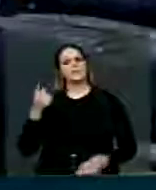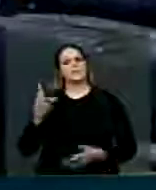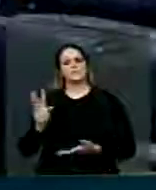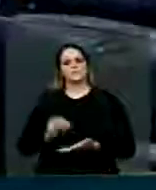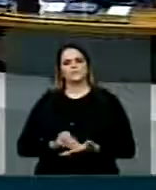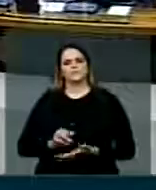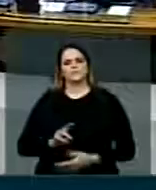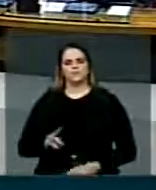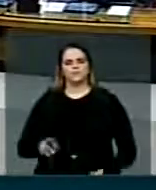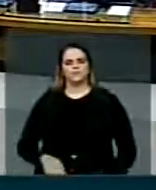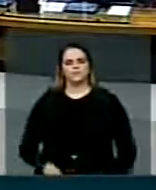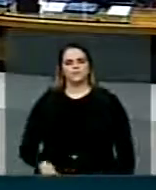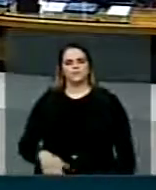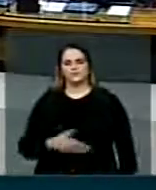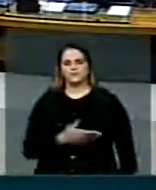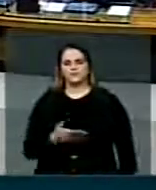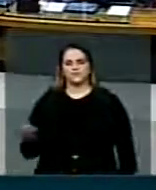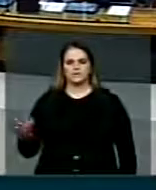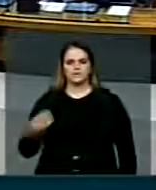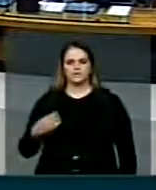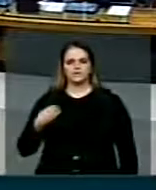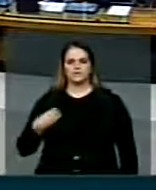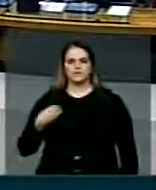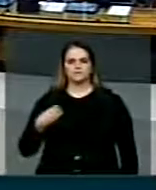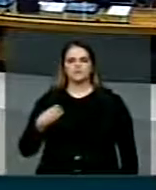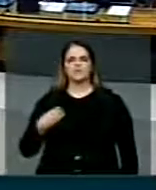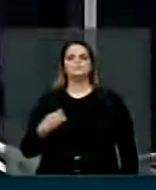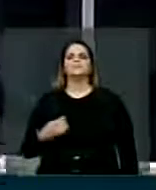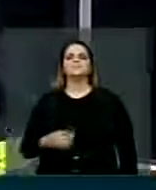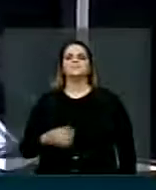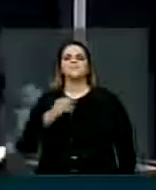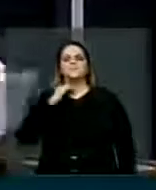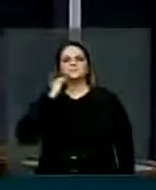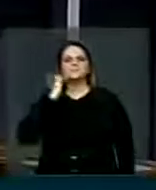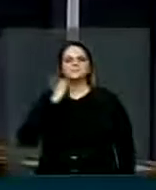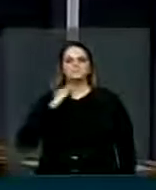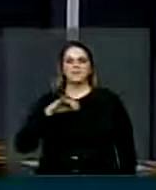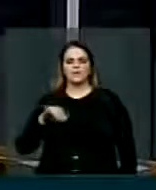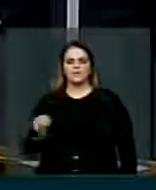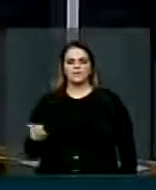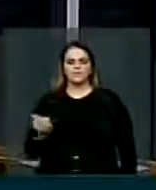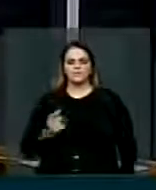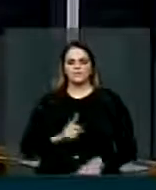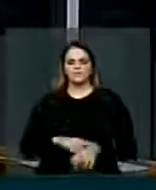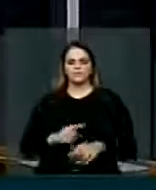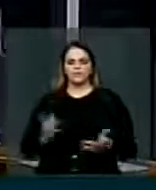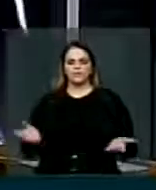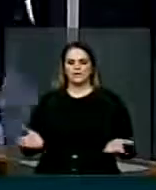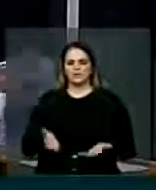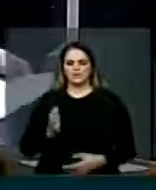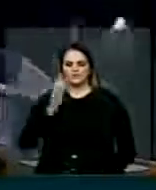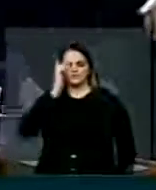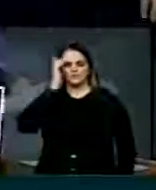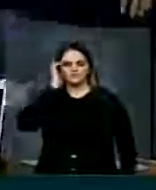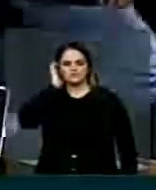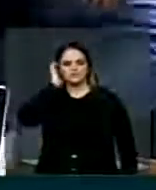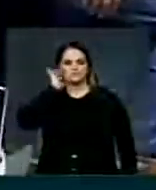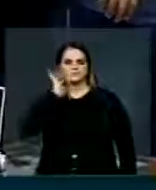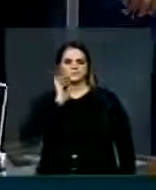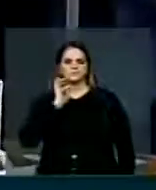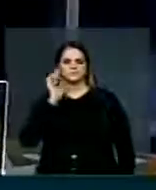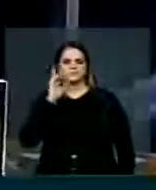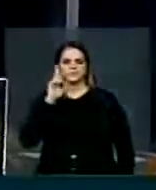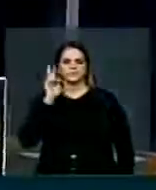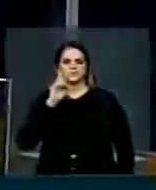Senhoras senhores parlamentares, eu quero aproveitar esse momento e em nome das